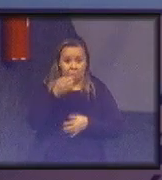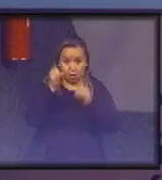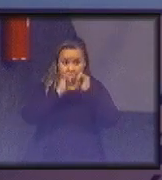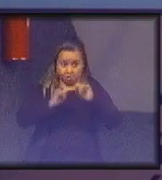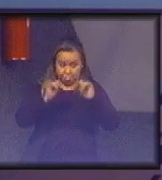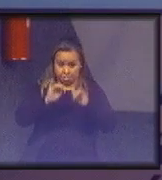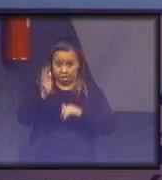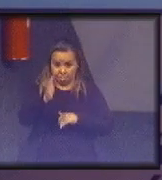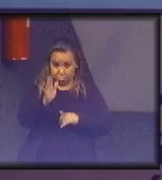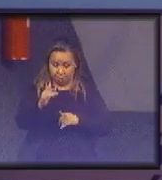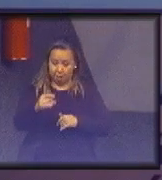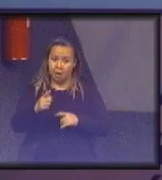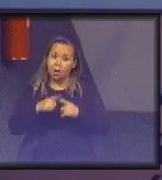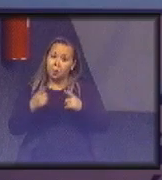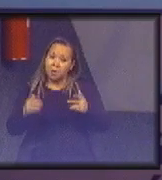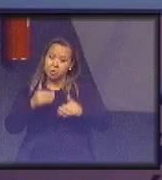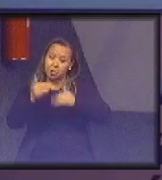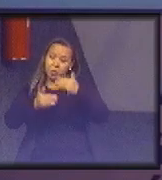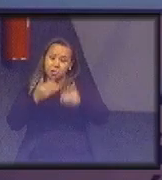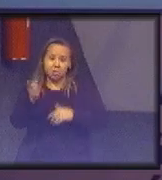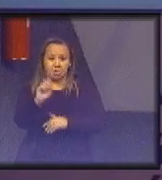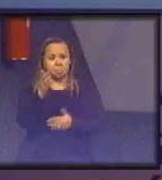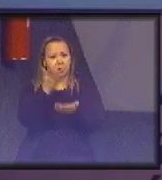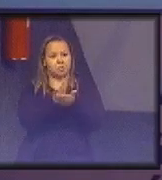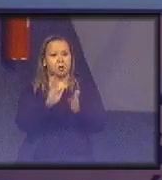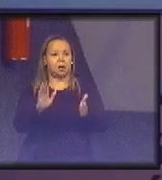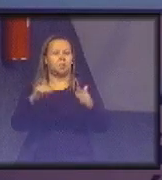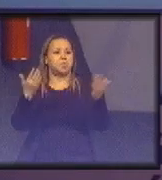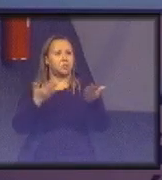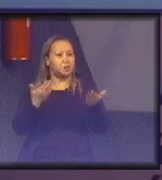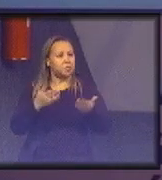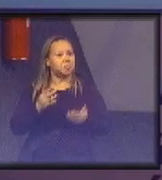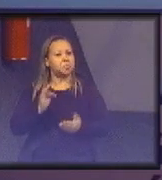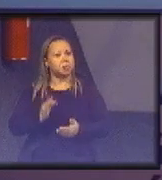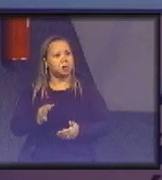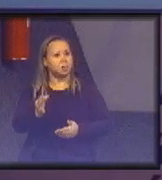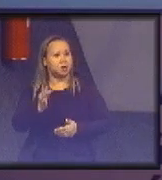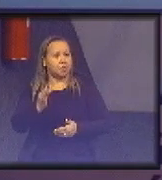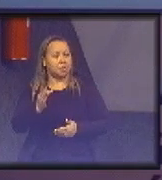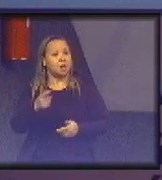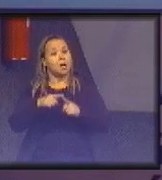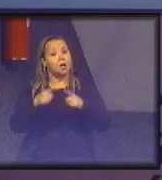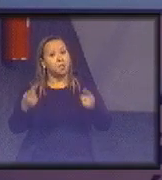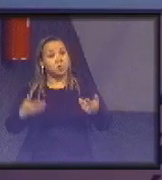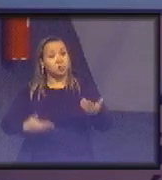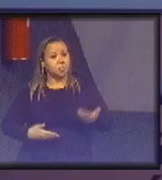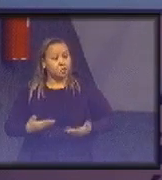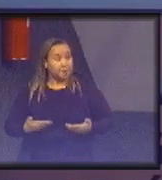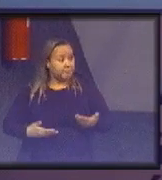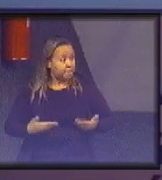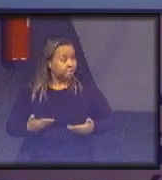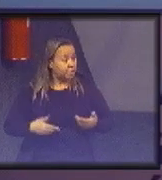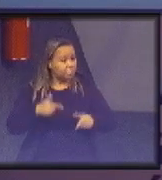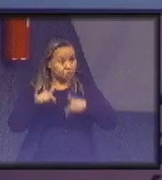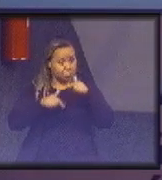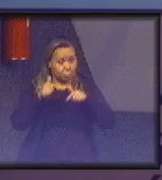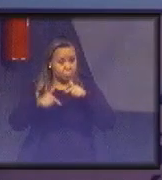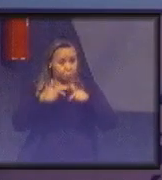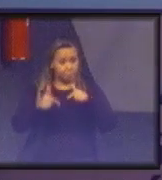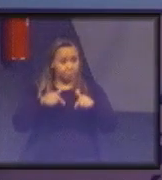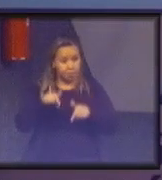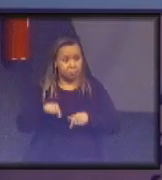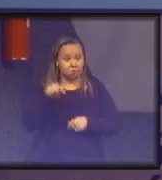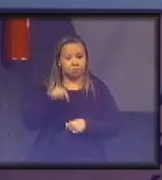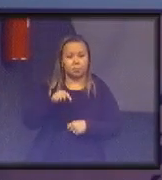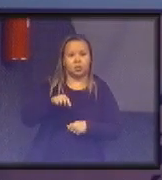é um processo que não acaba. Hoje, eu estou diretora técnica, mas eu sou servidora do DPJ, Tati é servidora do DPJ, quase todo